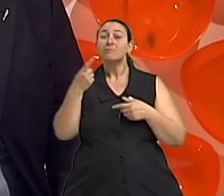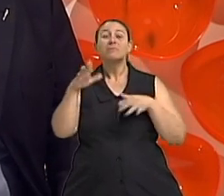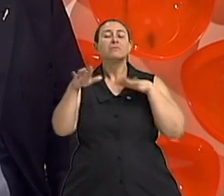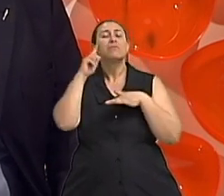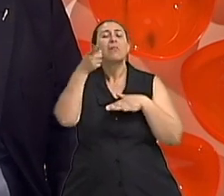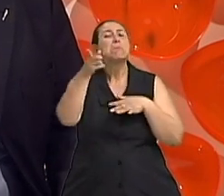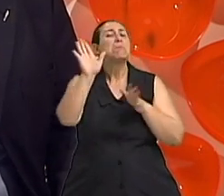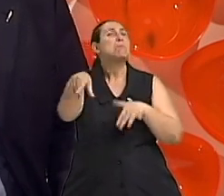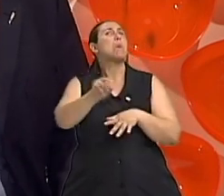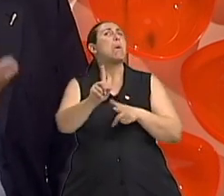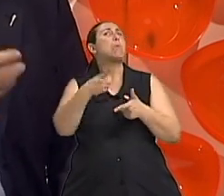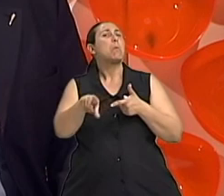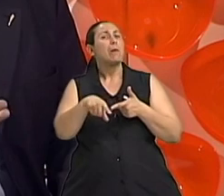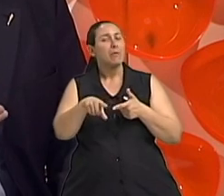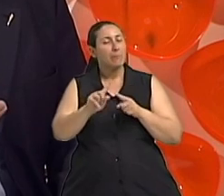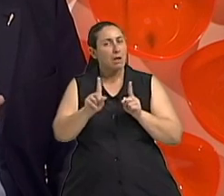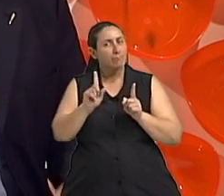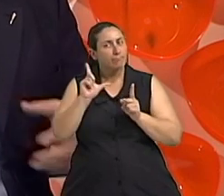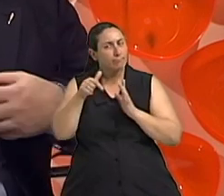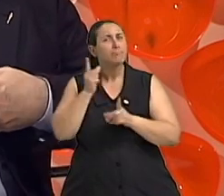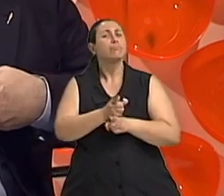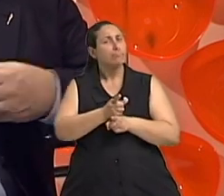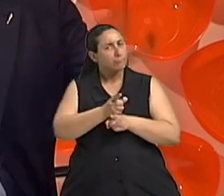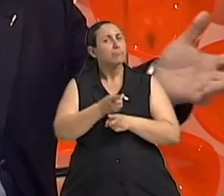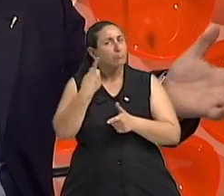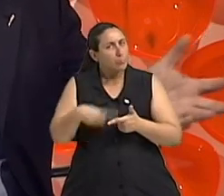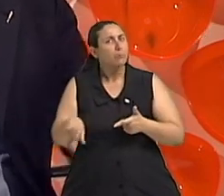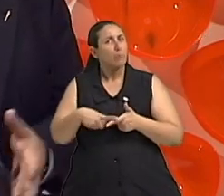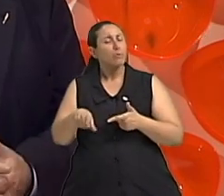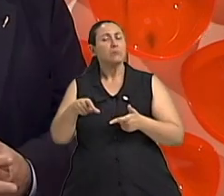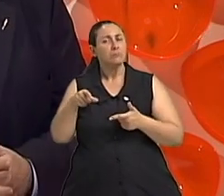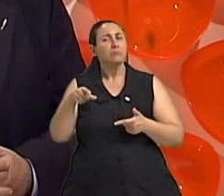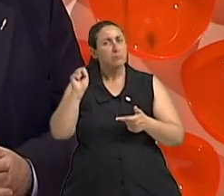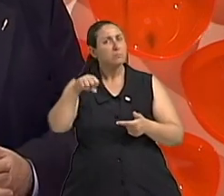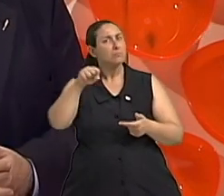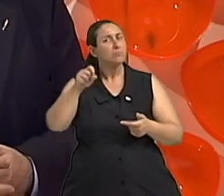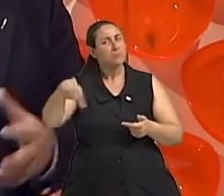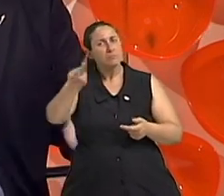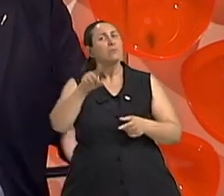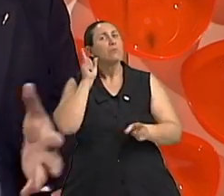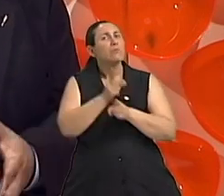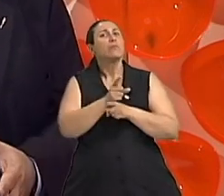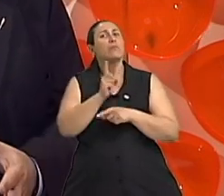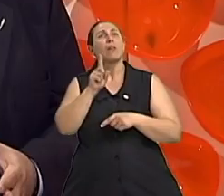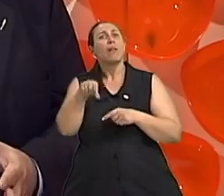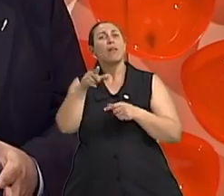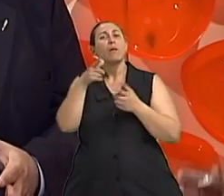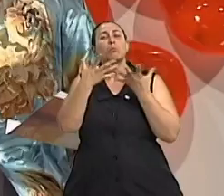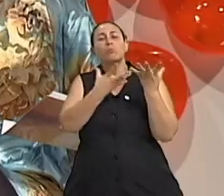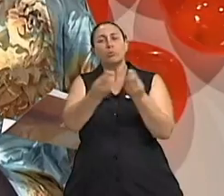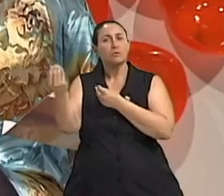e quando vê a pessoa expõe aquilo ela explode aquele aquele problema como uma realidade